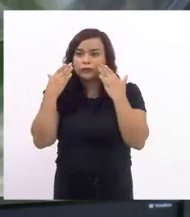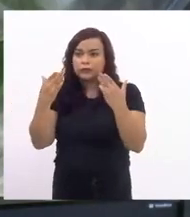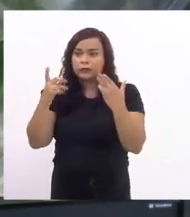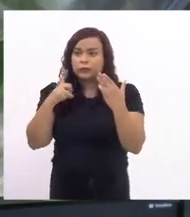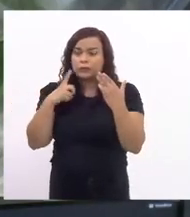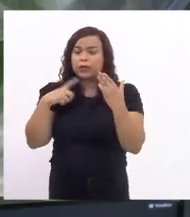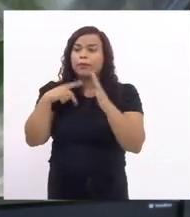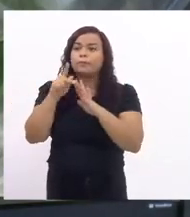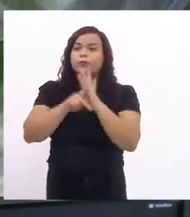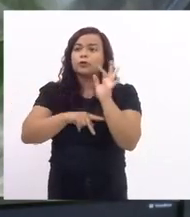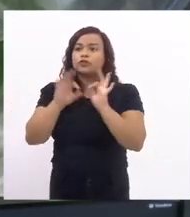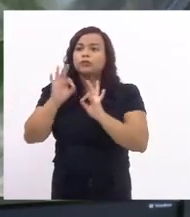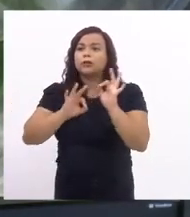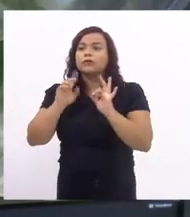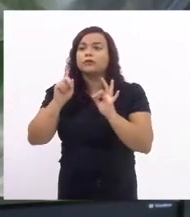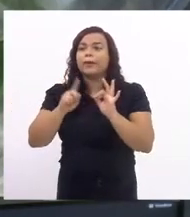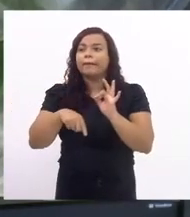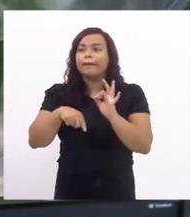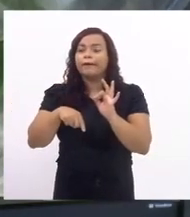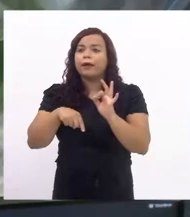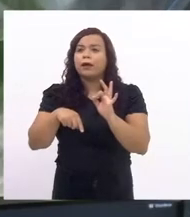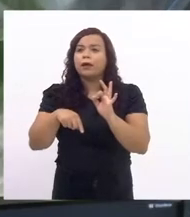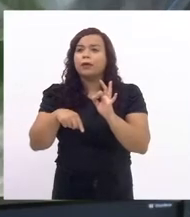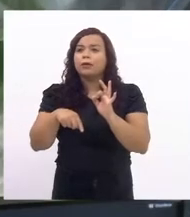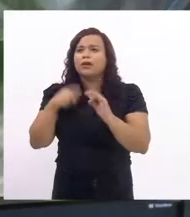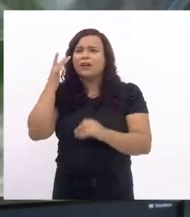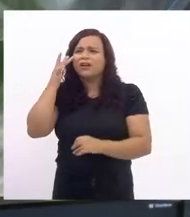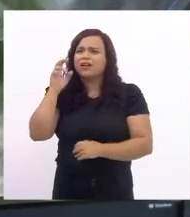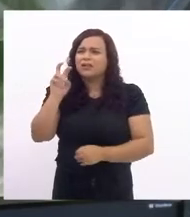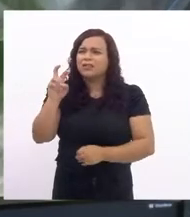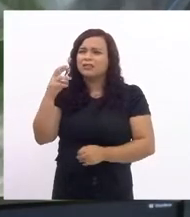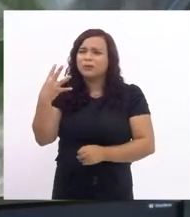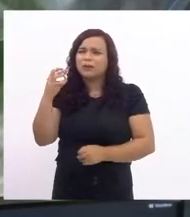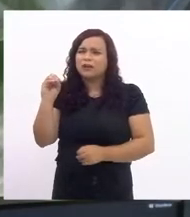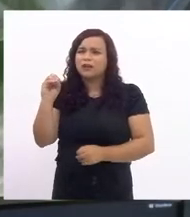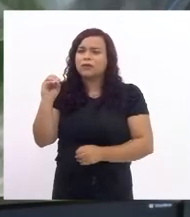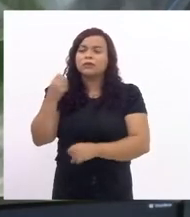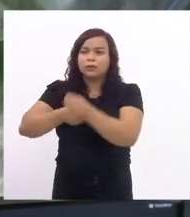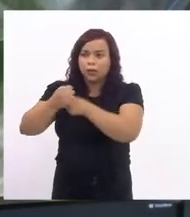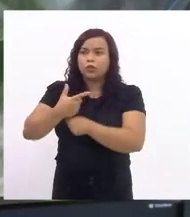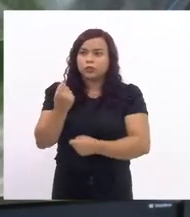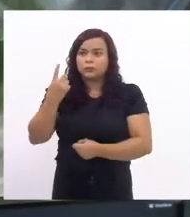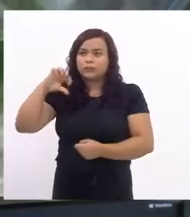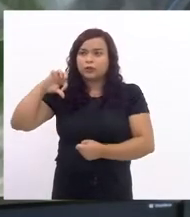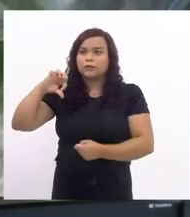um projeto que é o projeto acho que é 540 de 2019